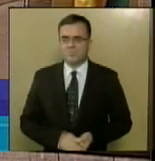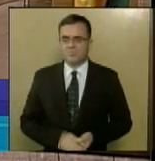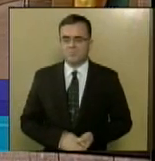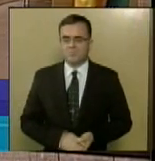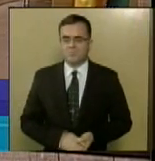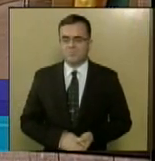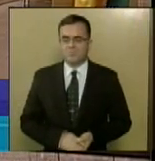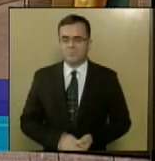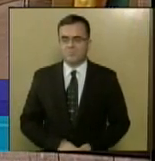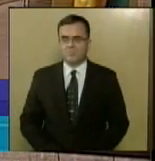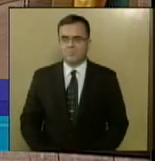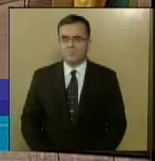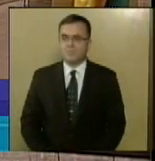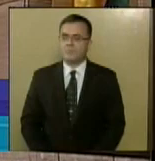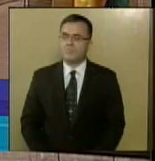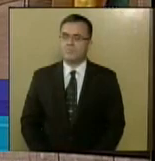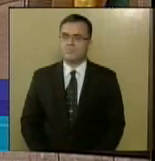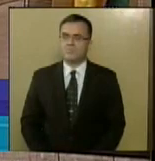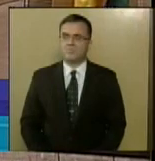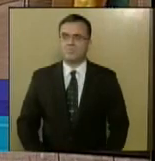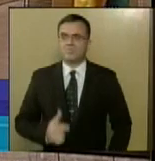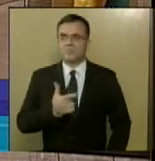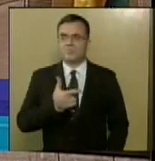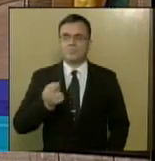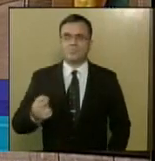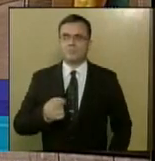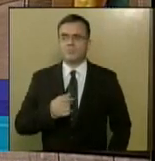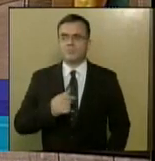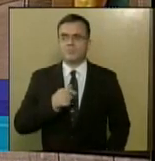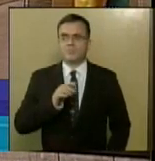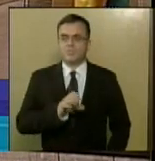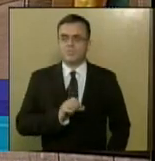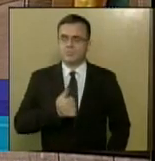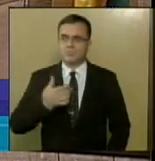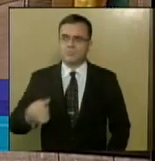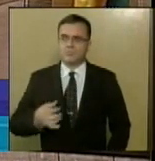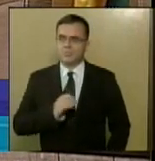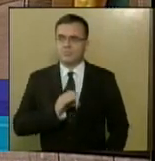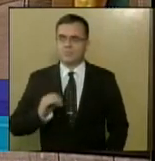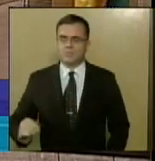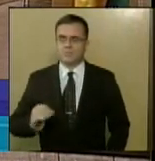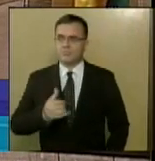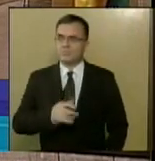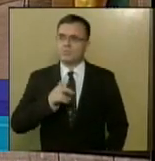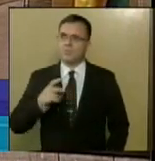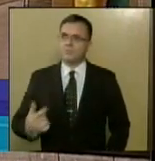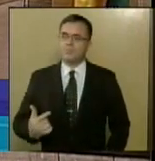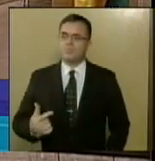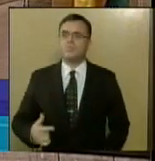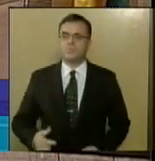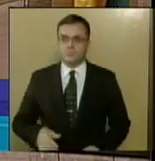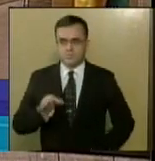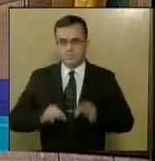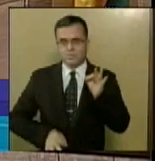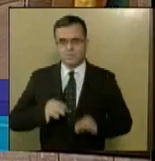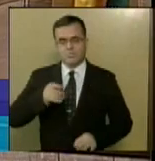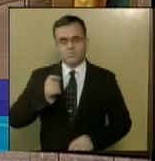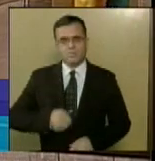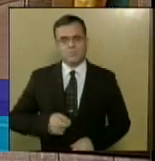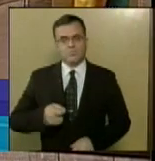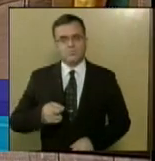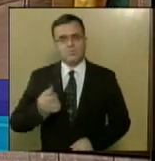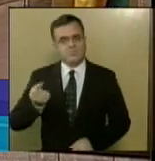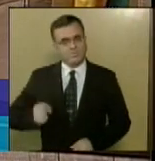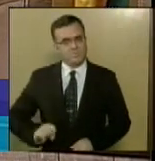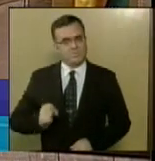Agora... 20-16-0012-0452 do Tribunal de Justiça do Estado de Sergipe,